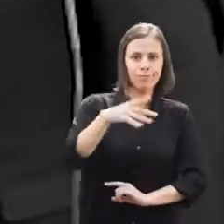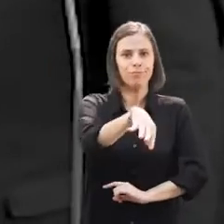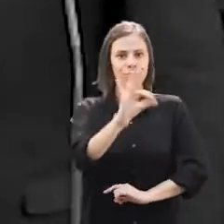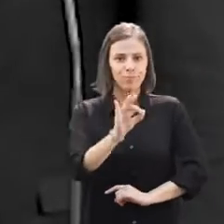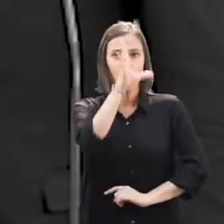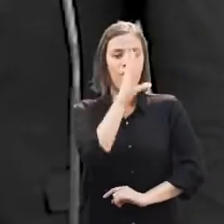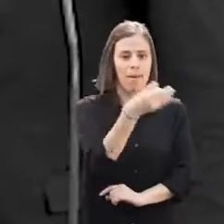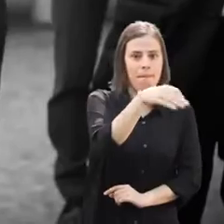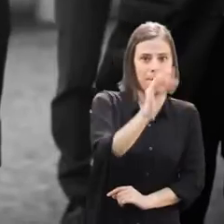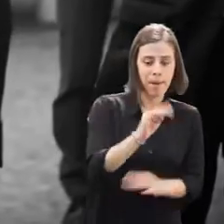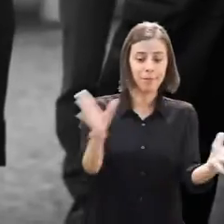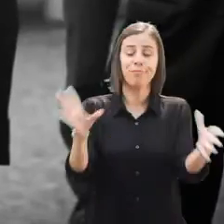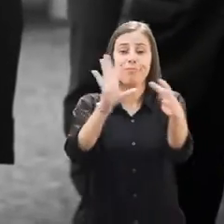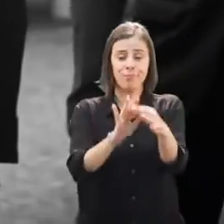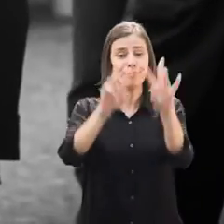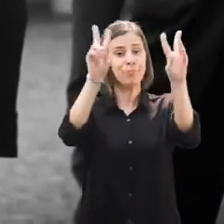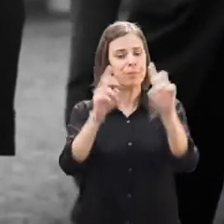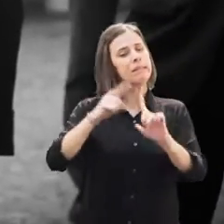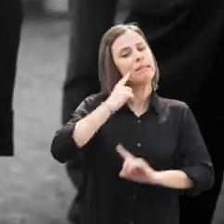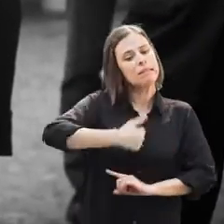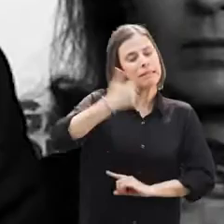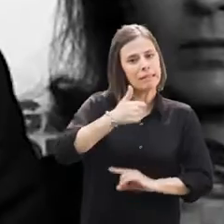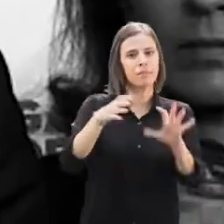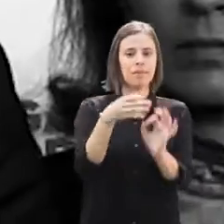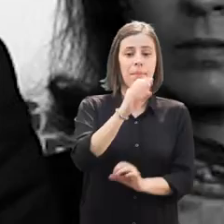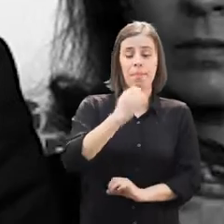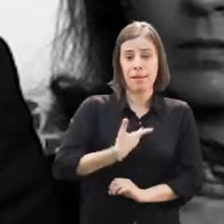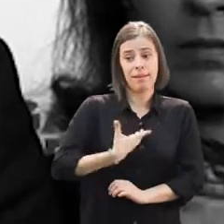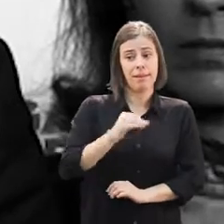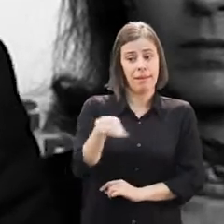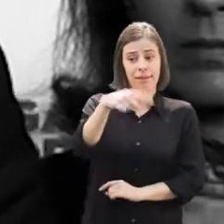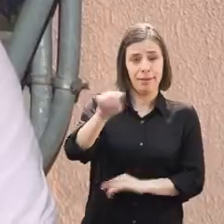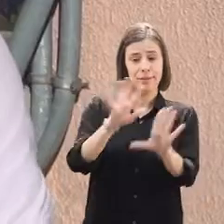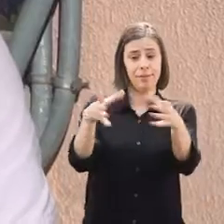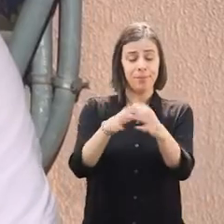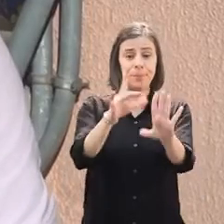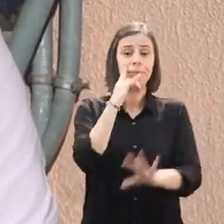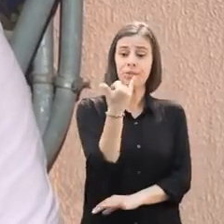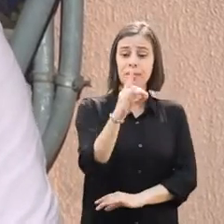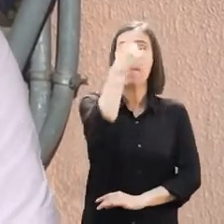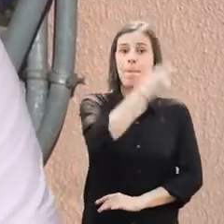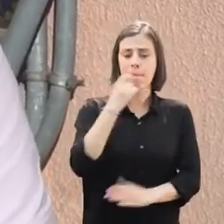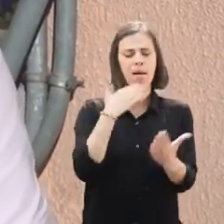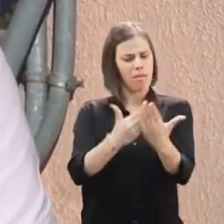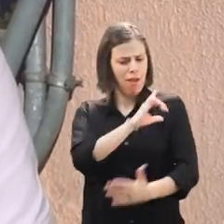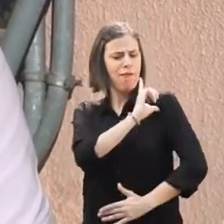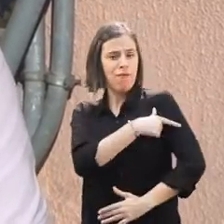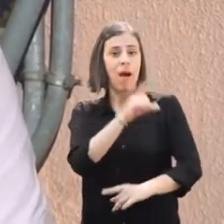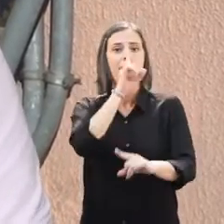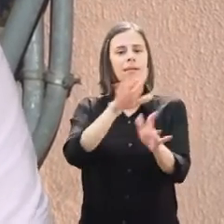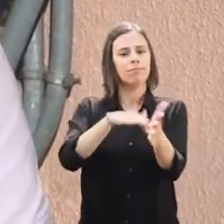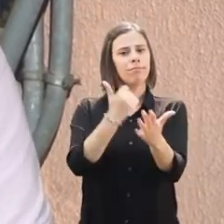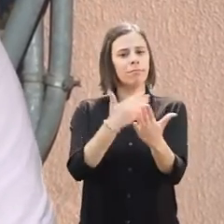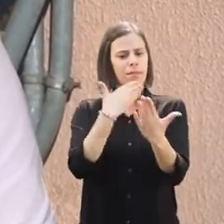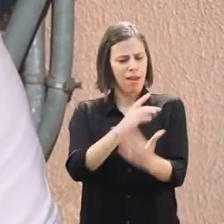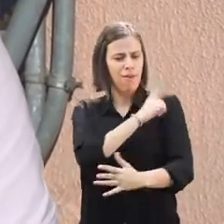opções do Governo do PS, convergindo em matérias essenciais com o PSD e CDS. No dia 26 de maio vamos dar mais força